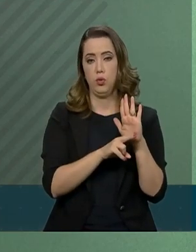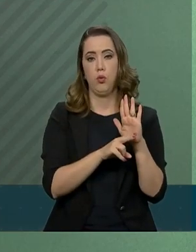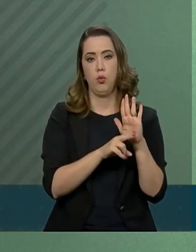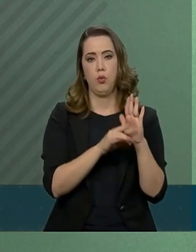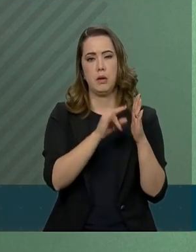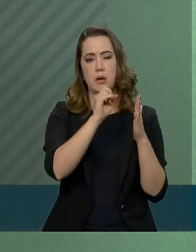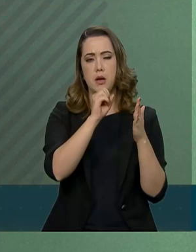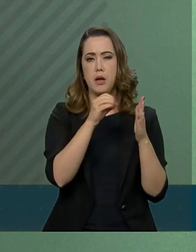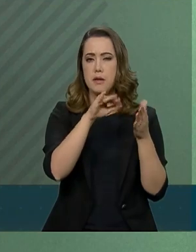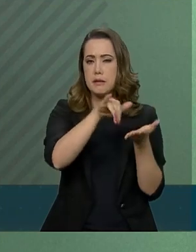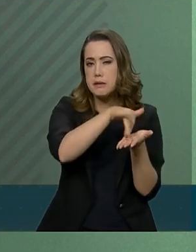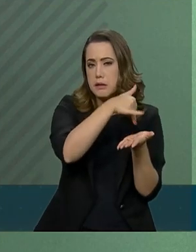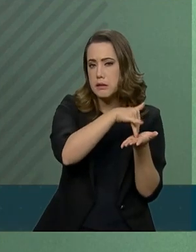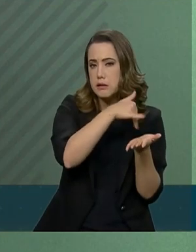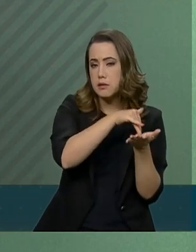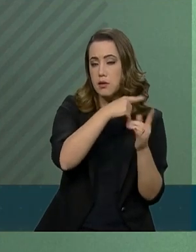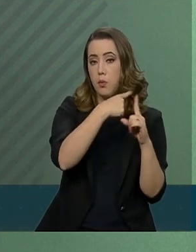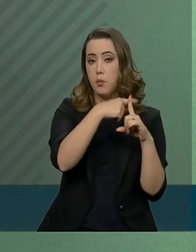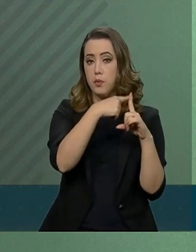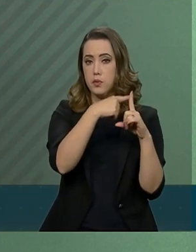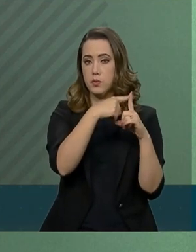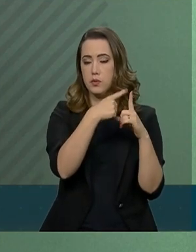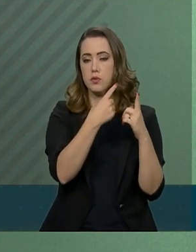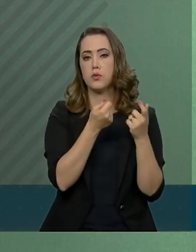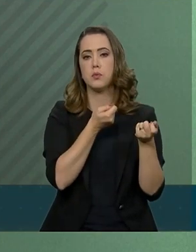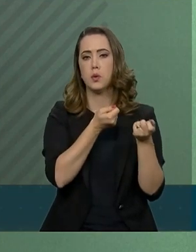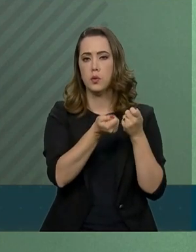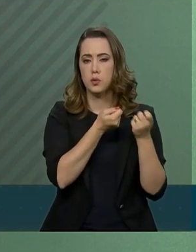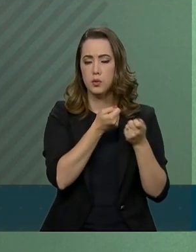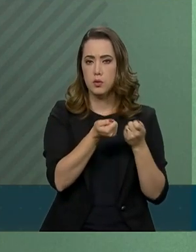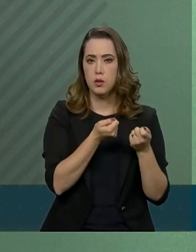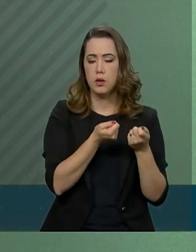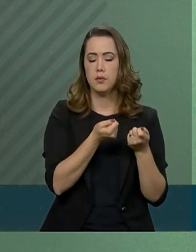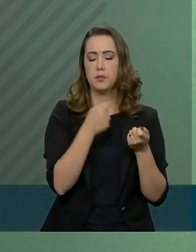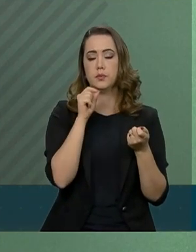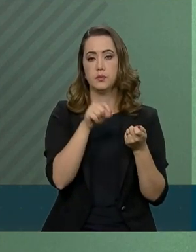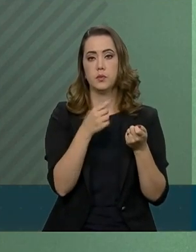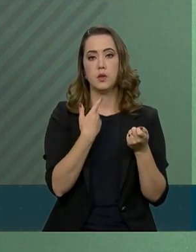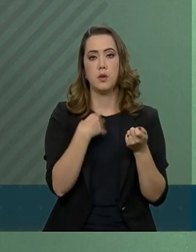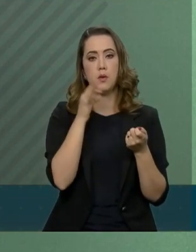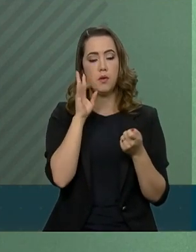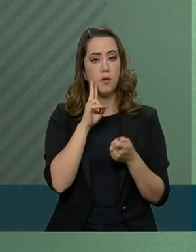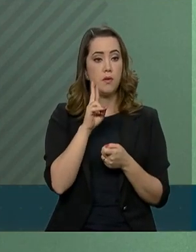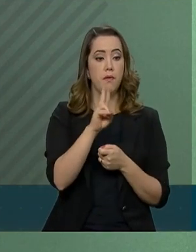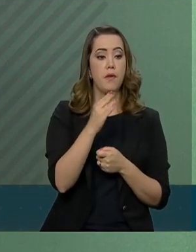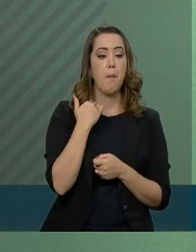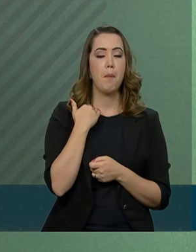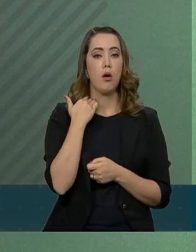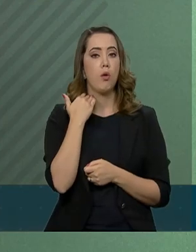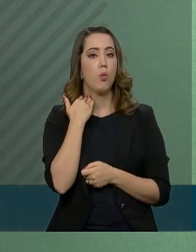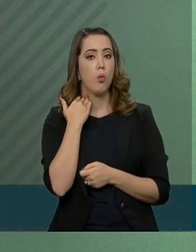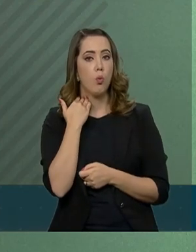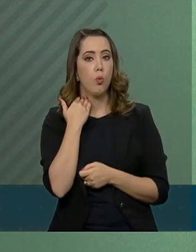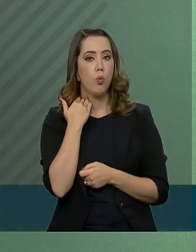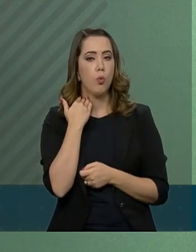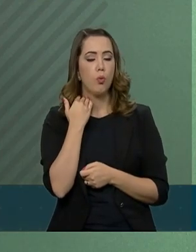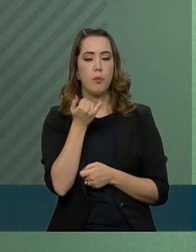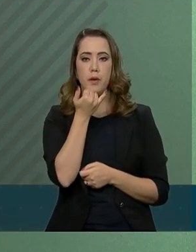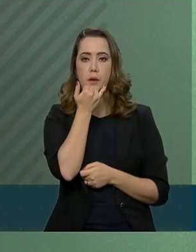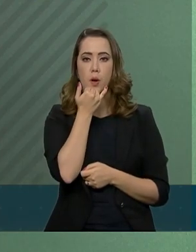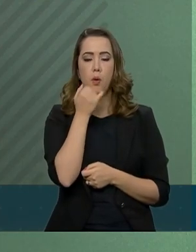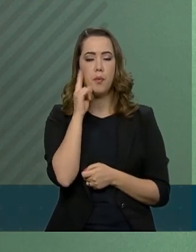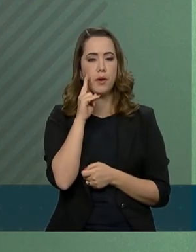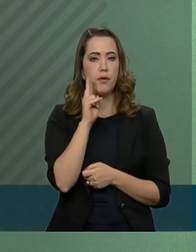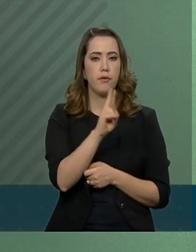com a finalidade de disciplinar a formação e a consulta de banco de dados com